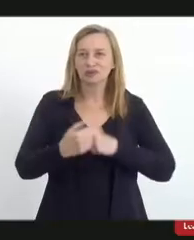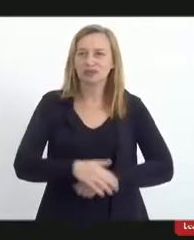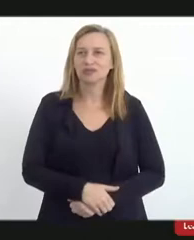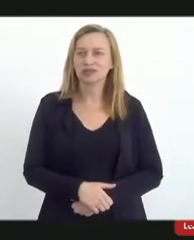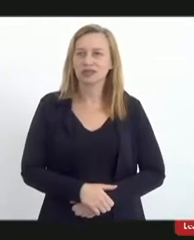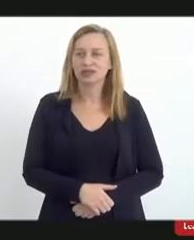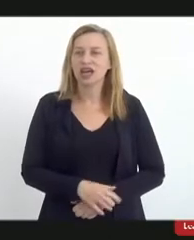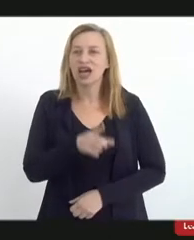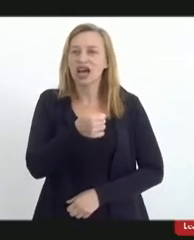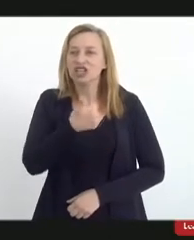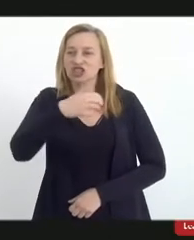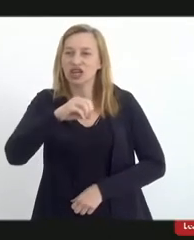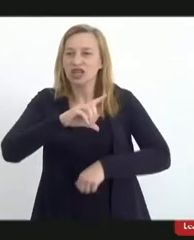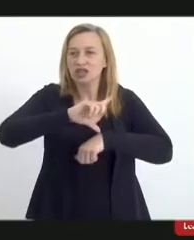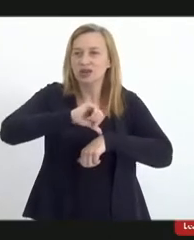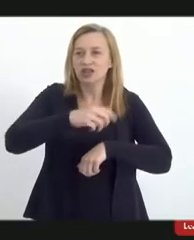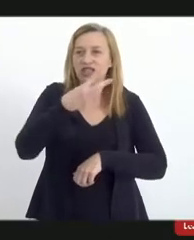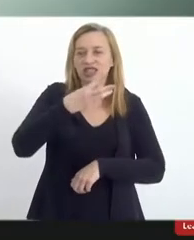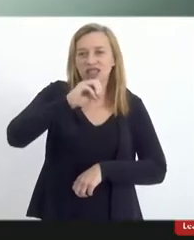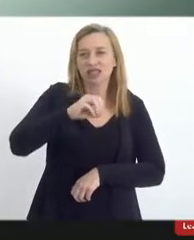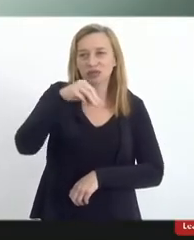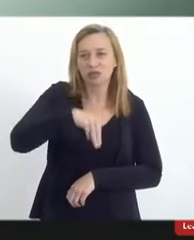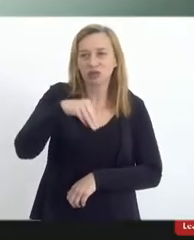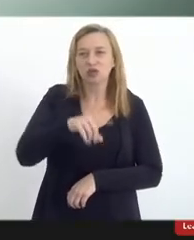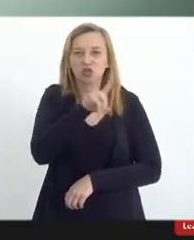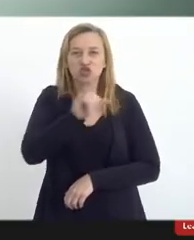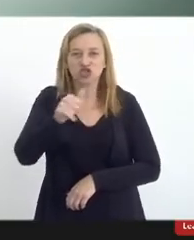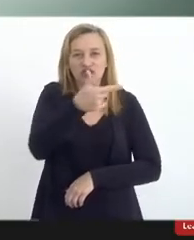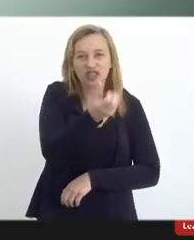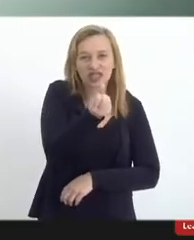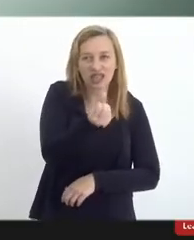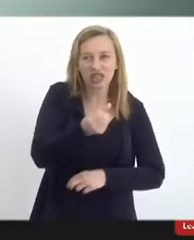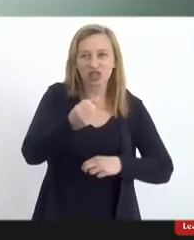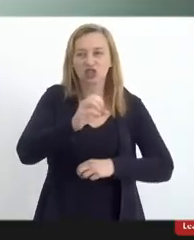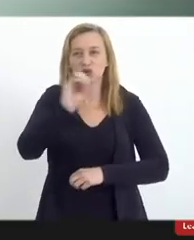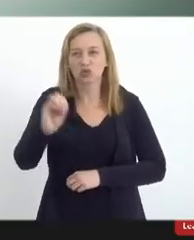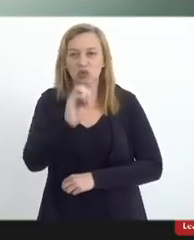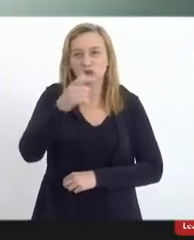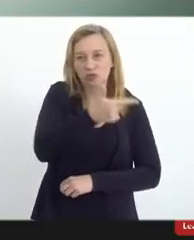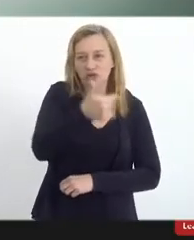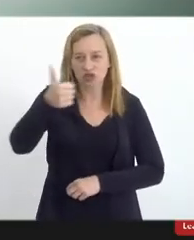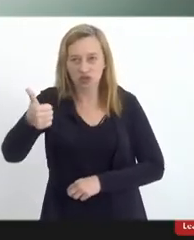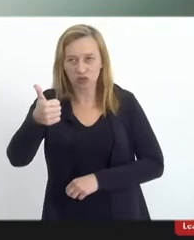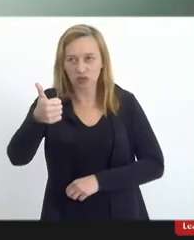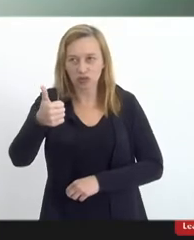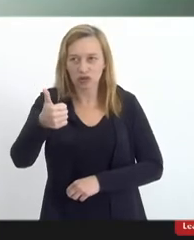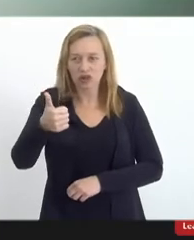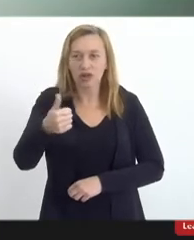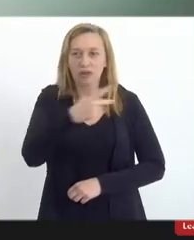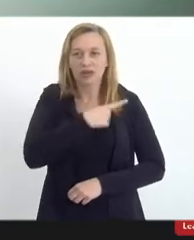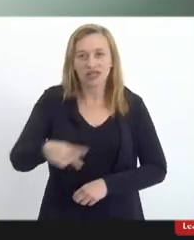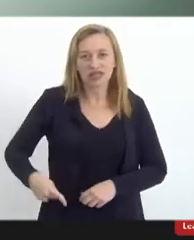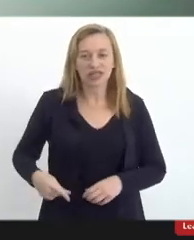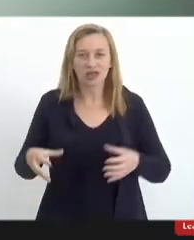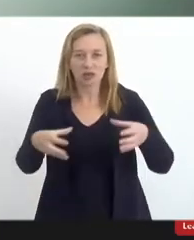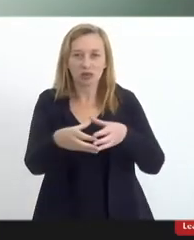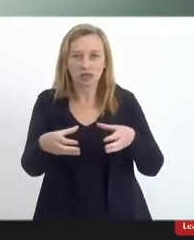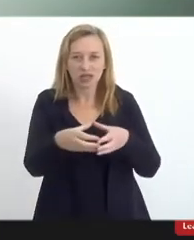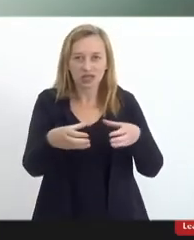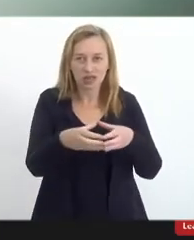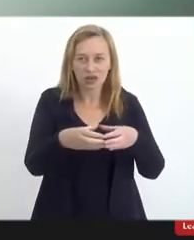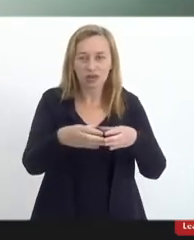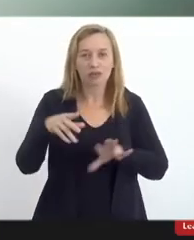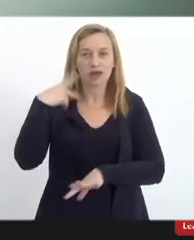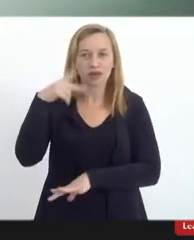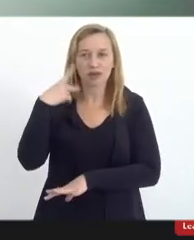As 10 horas e 30 minutos do dia 26 de outubro de 2021, na condição de presidente da Comissão Parlamentar